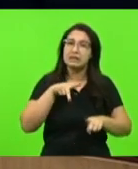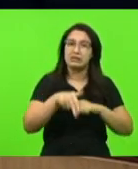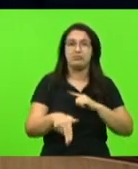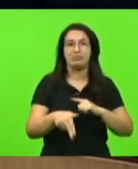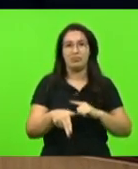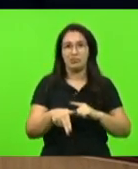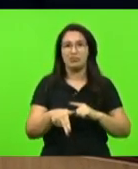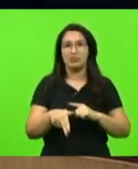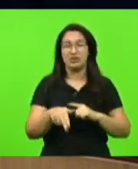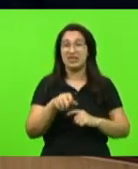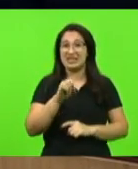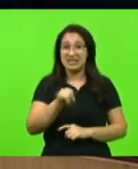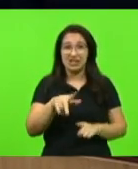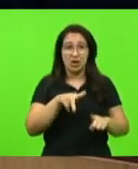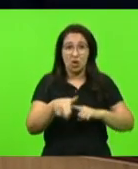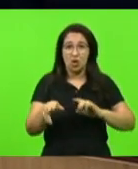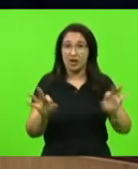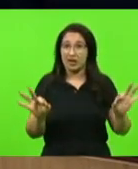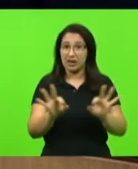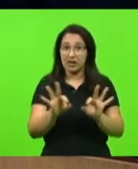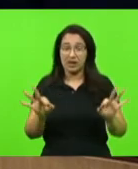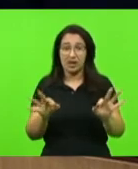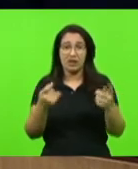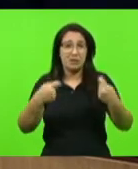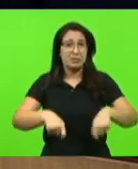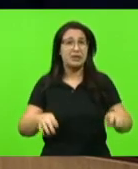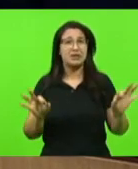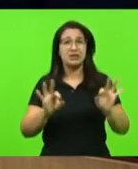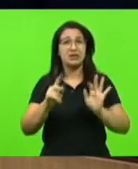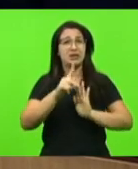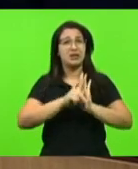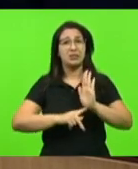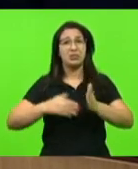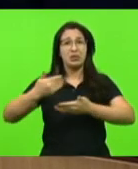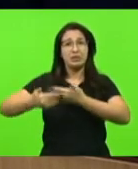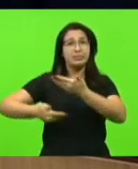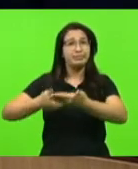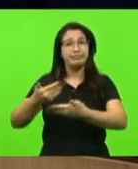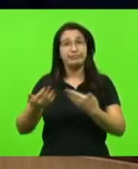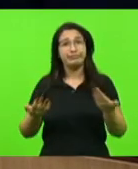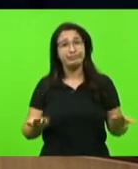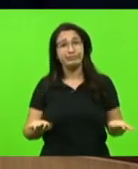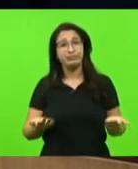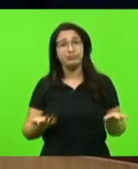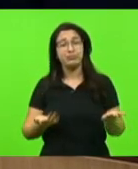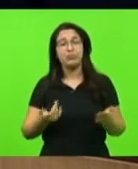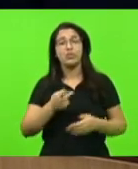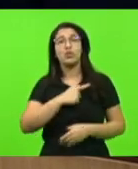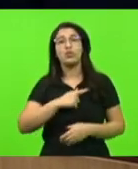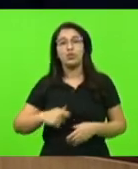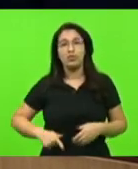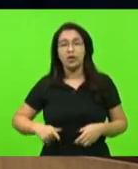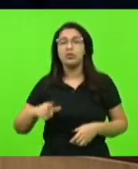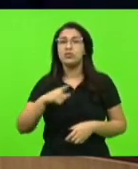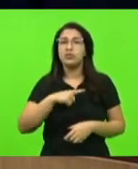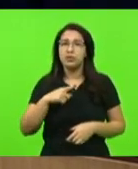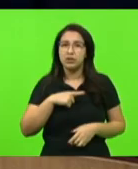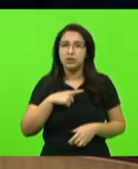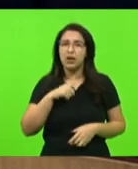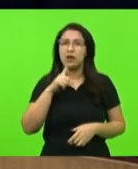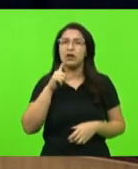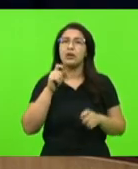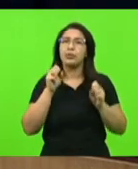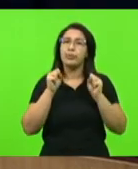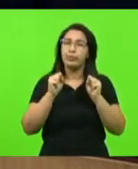não tivesse havido o corte, não precisava o projeto tramitar e o governo tem mecanismo de acionar